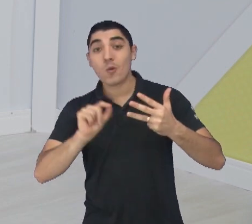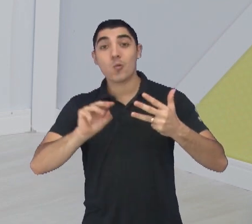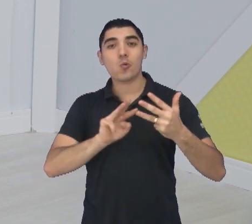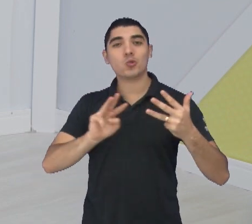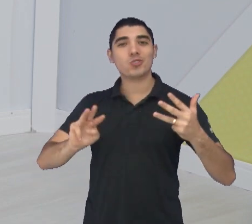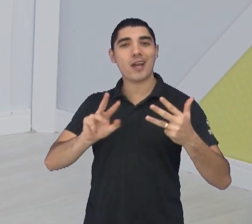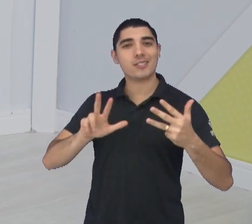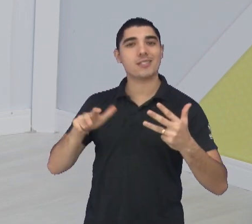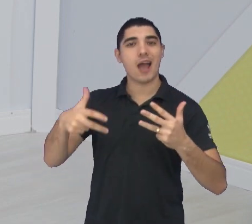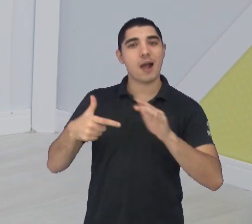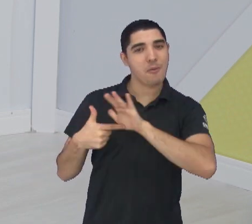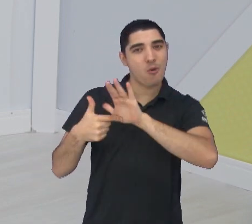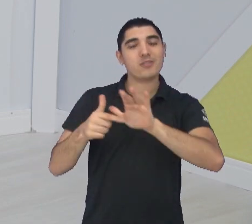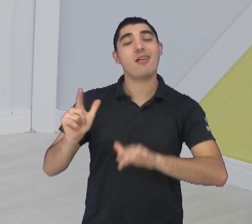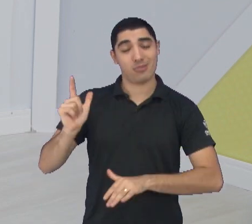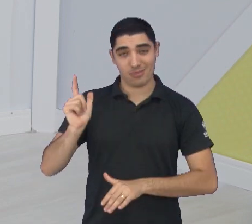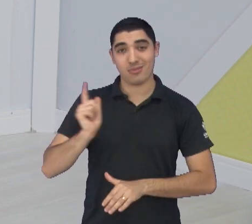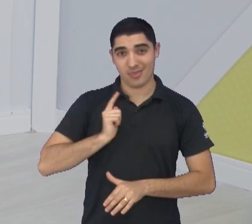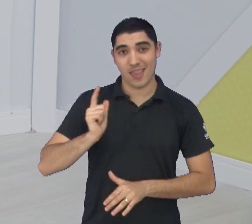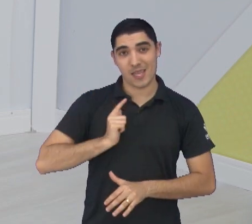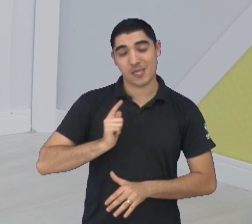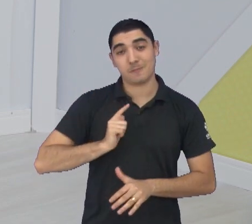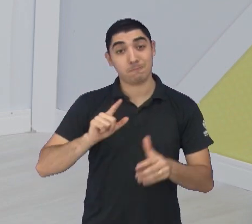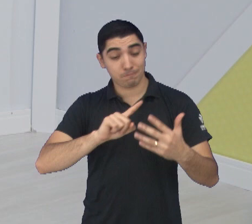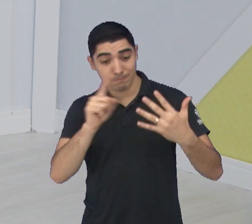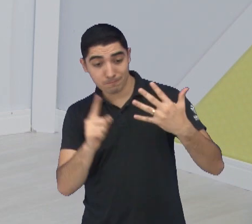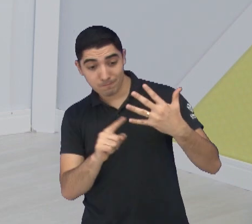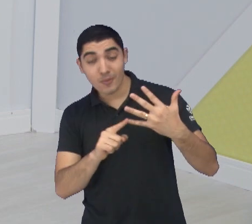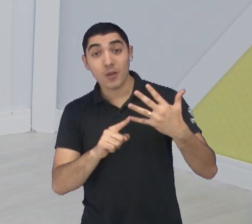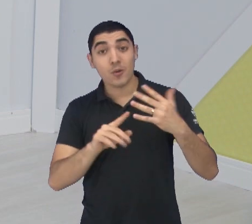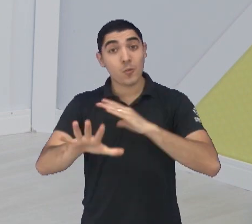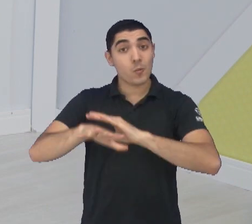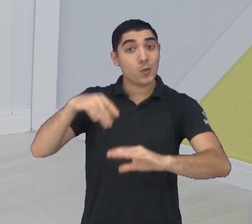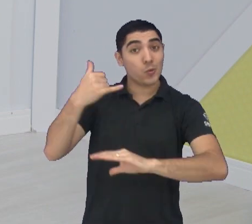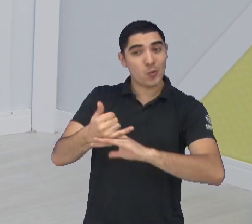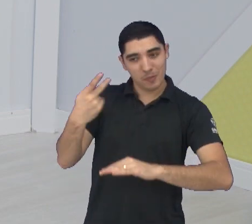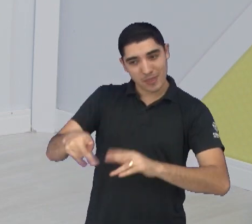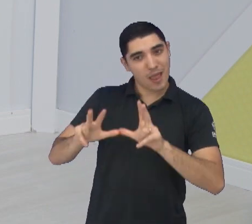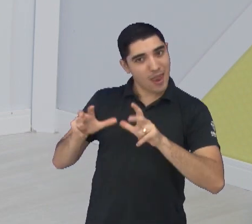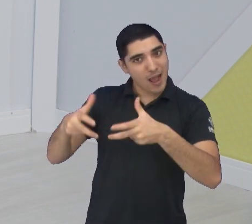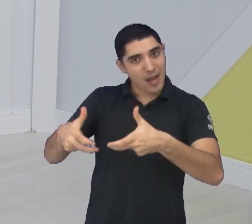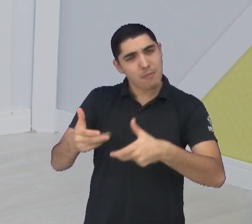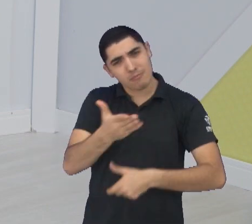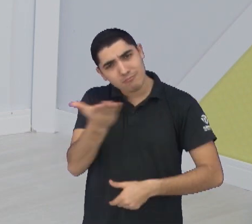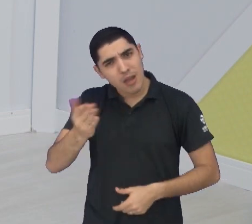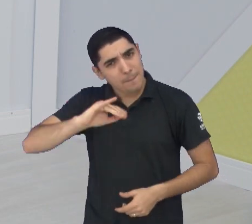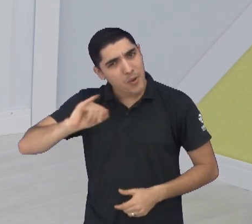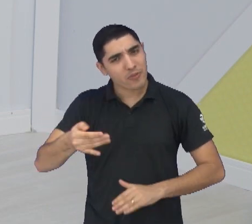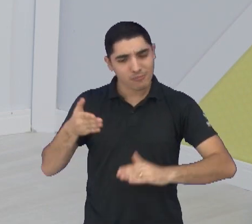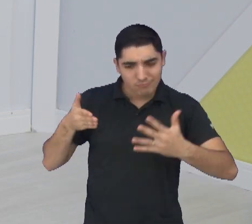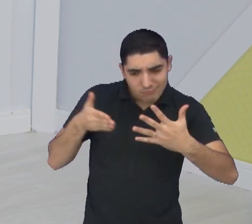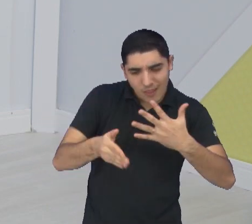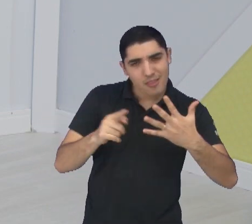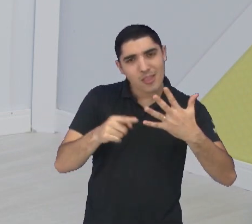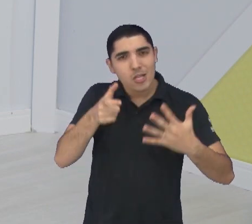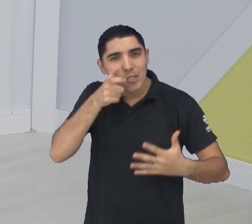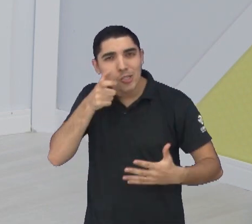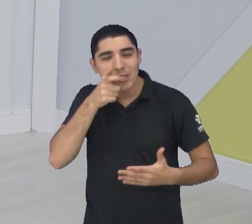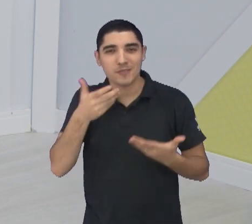câmarasjc.sp.gov.br e estamos também no YouTube, digite arroba tvcâmara